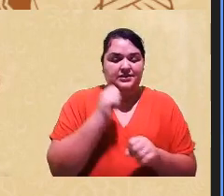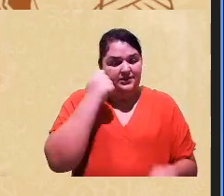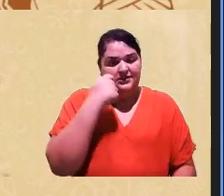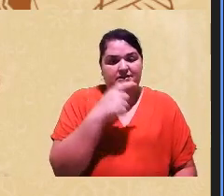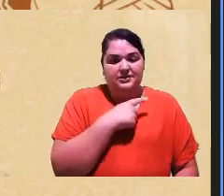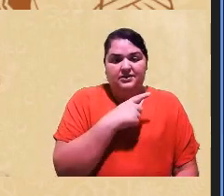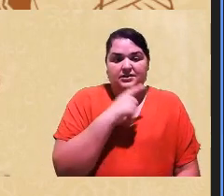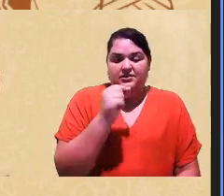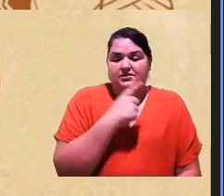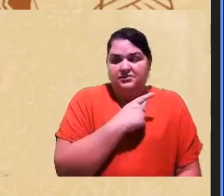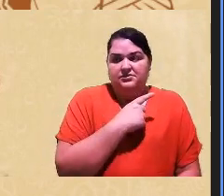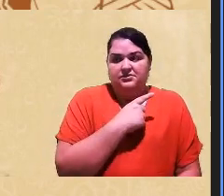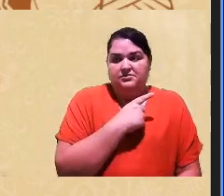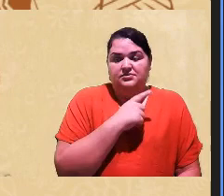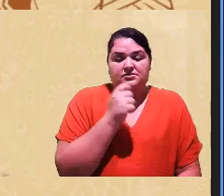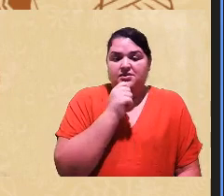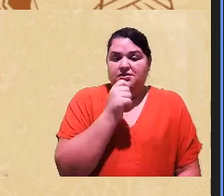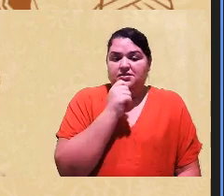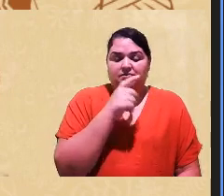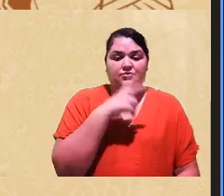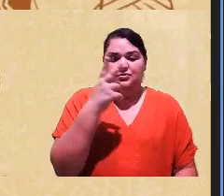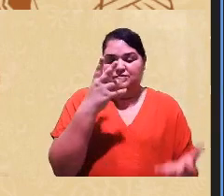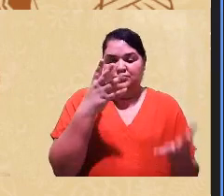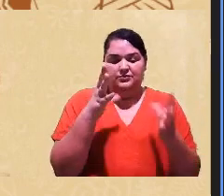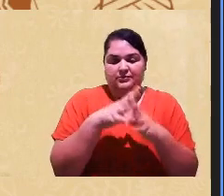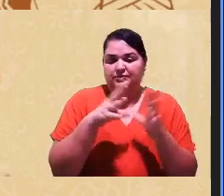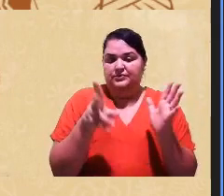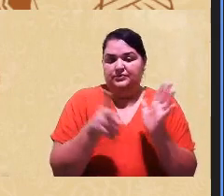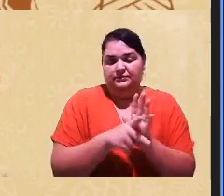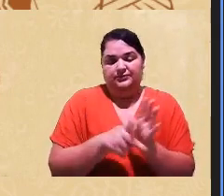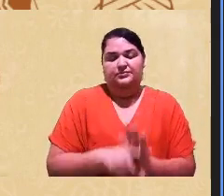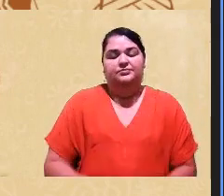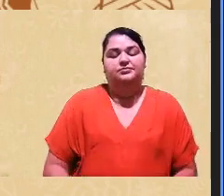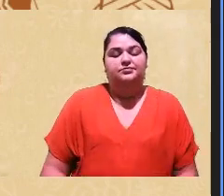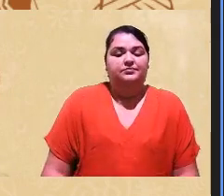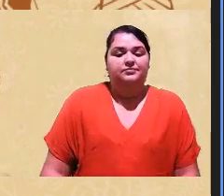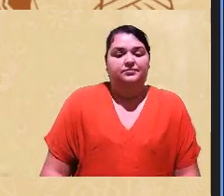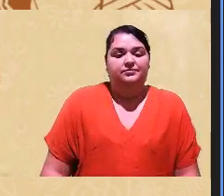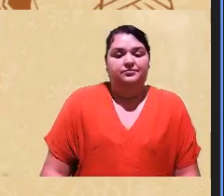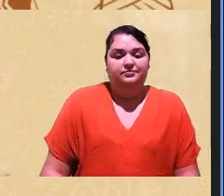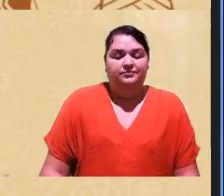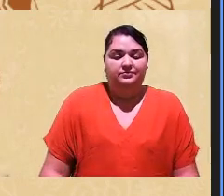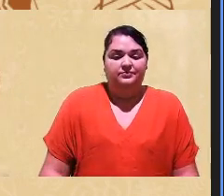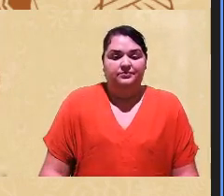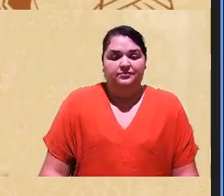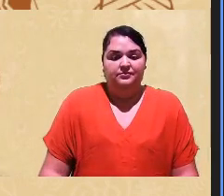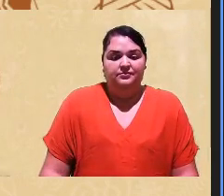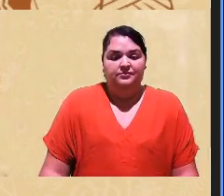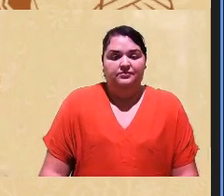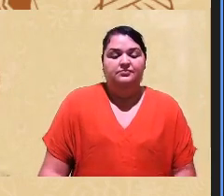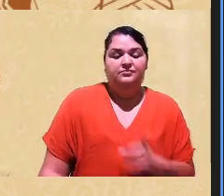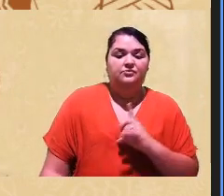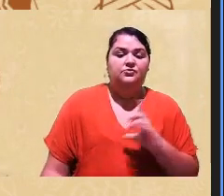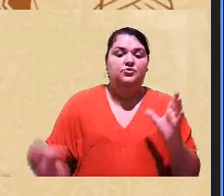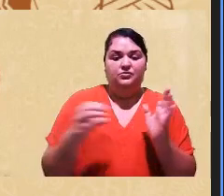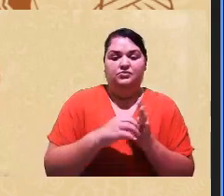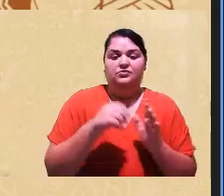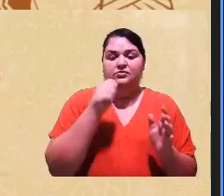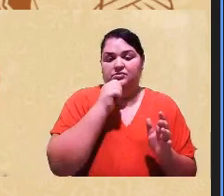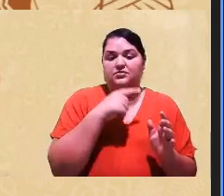não dá nem as duas mãos né então muito importante refletir sobre isso além do concurso também os cargos